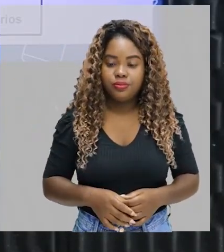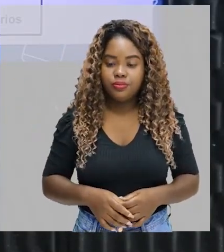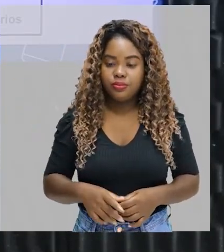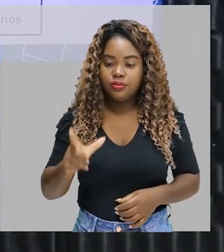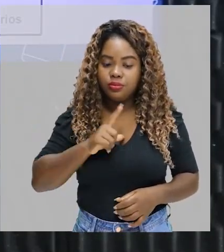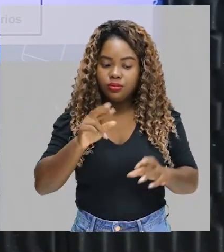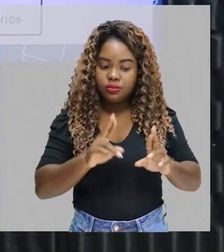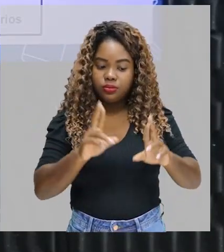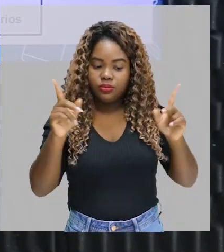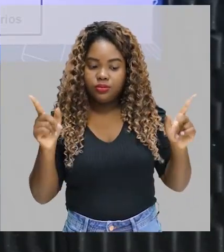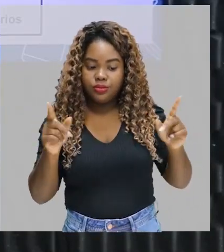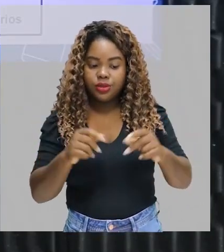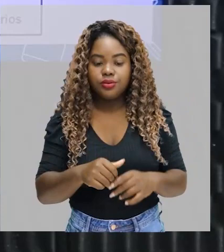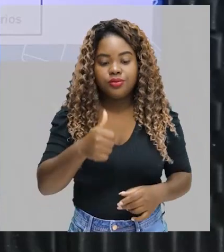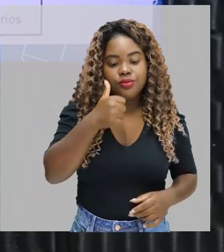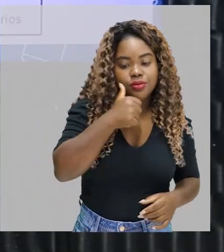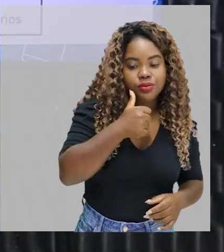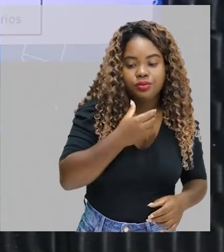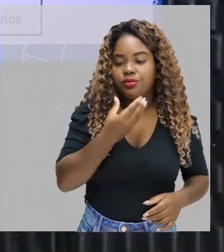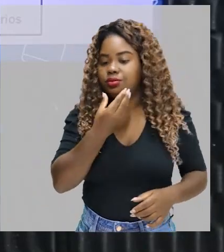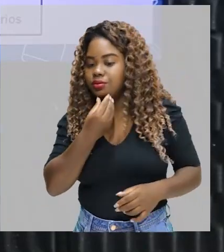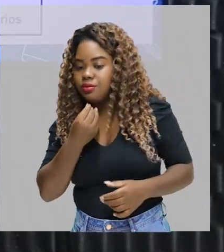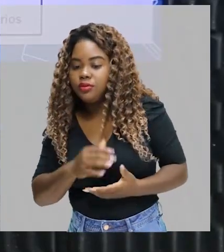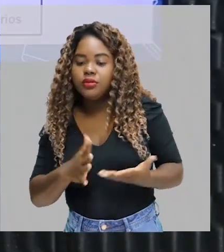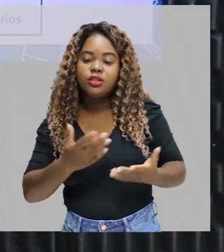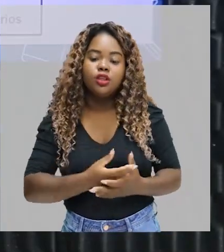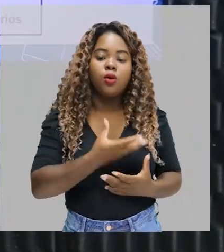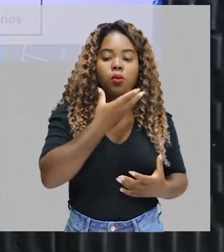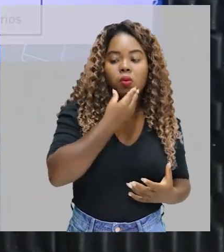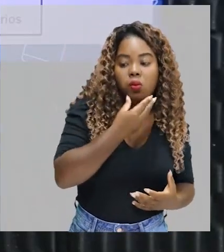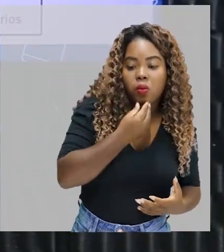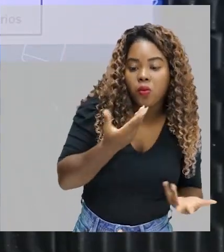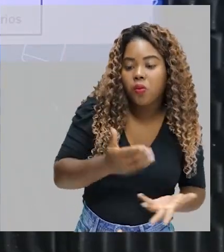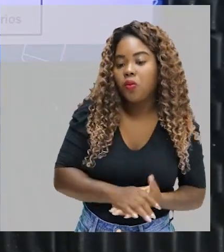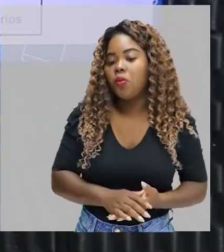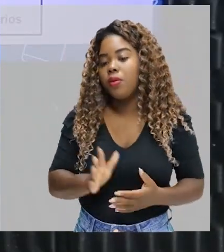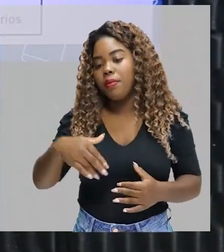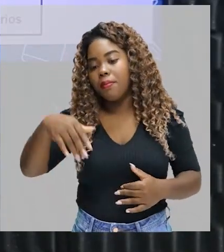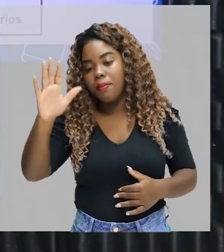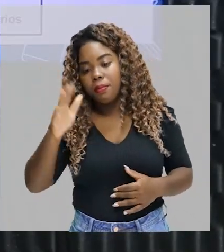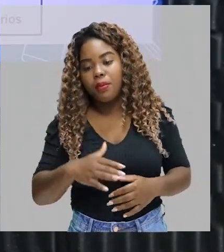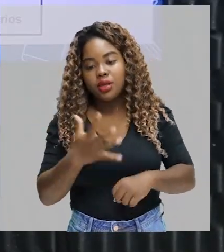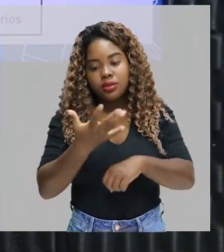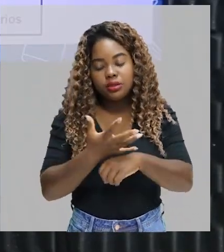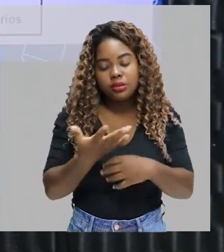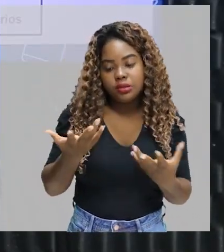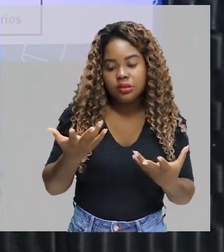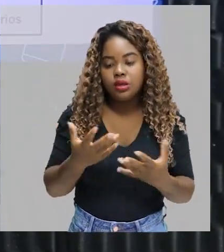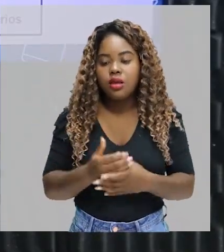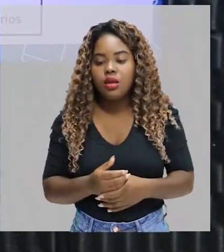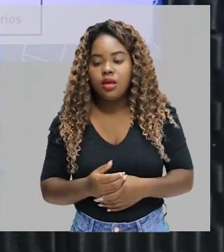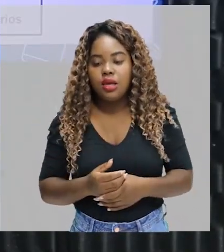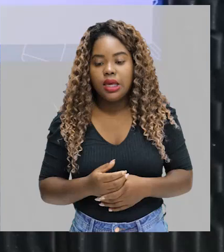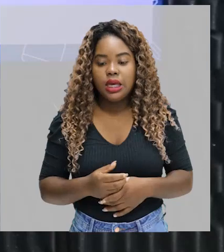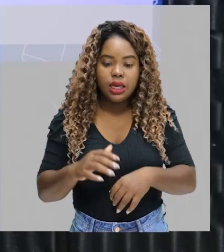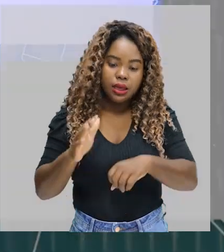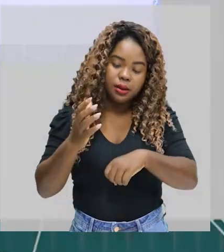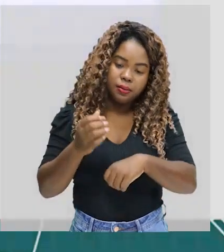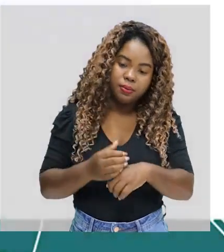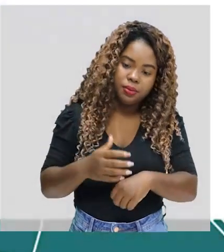essa diferenciação aqui. Geralmente o homem e o menino é um pouco mais ativo do que as meninas.